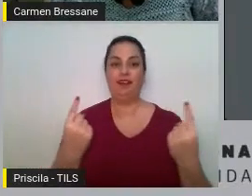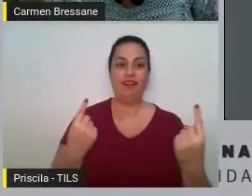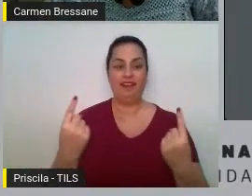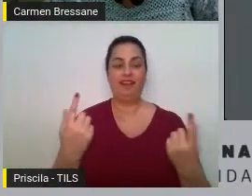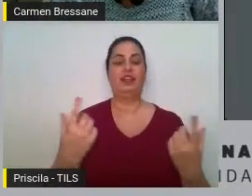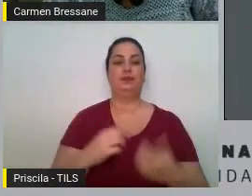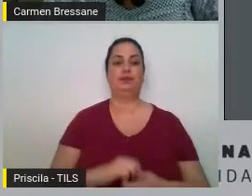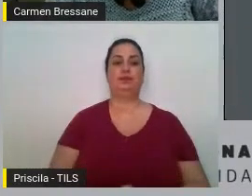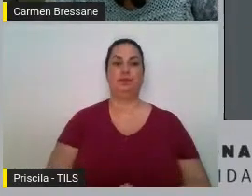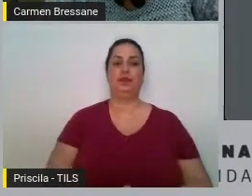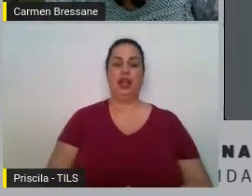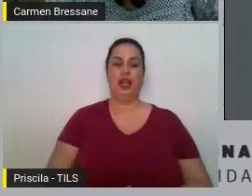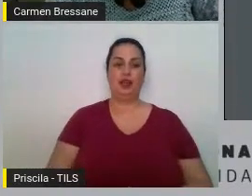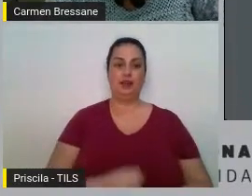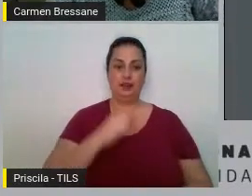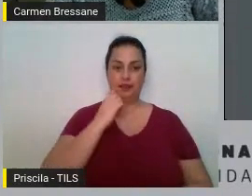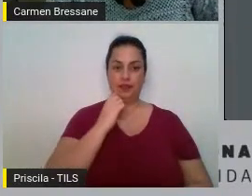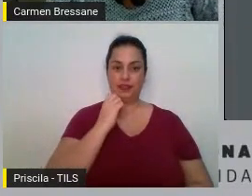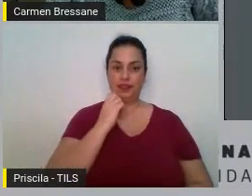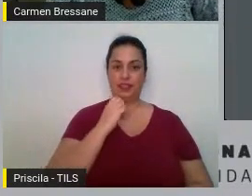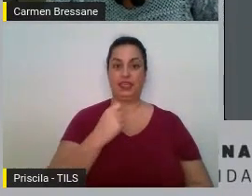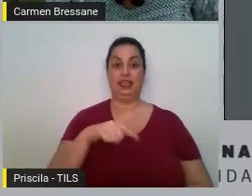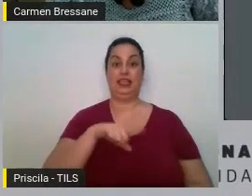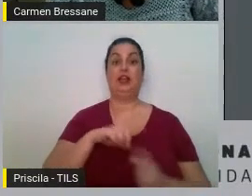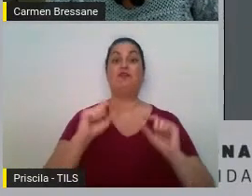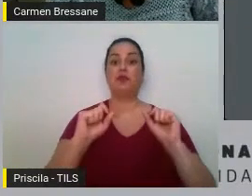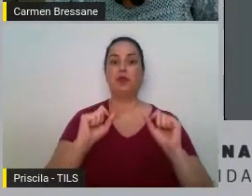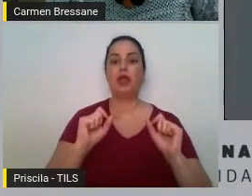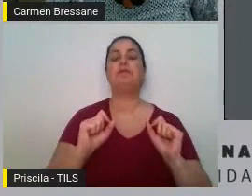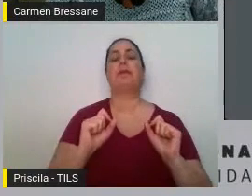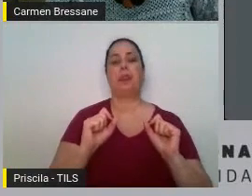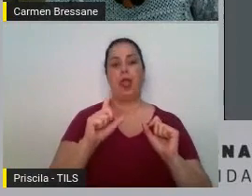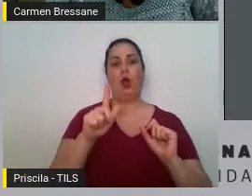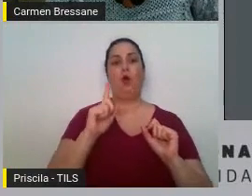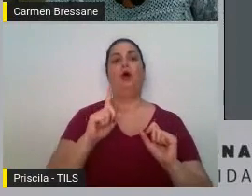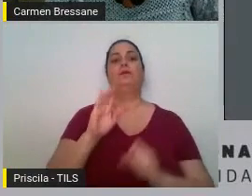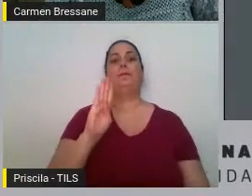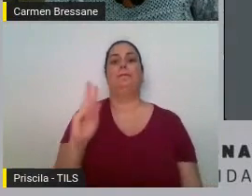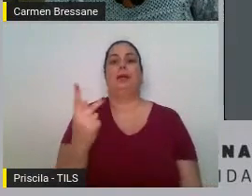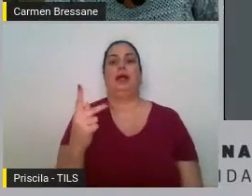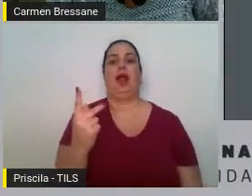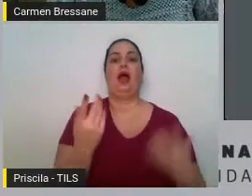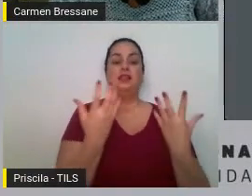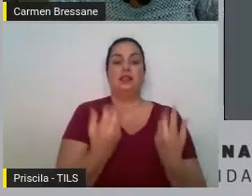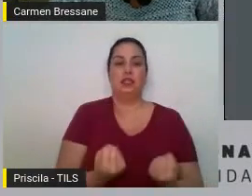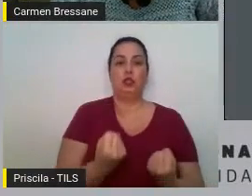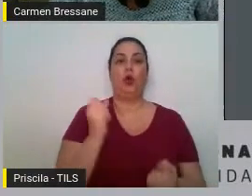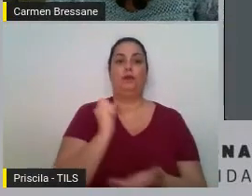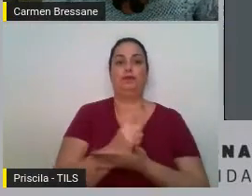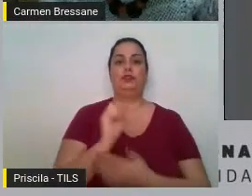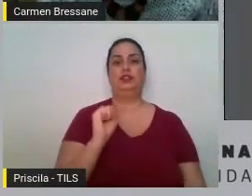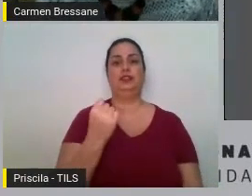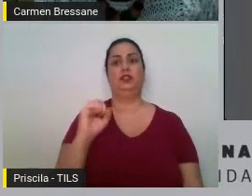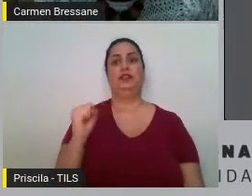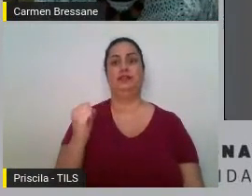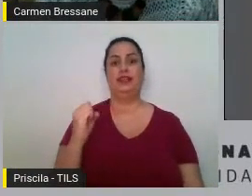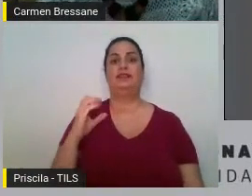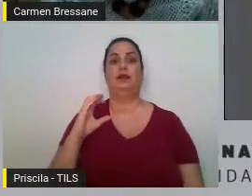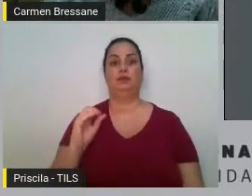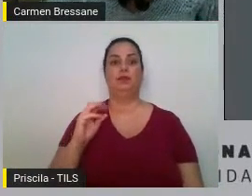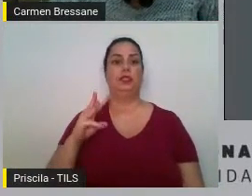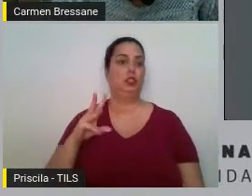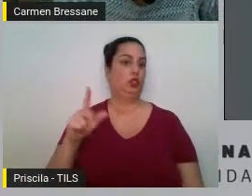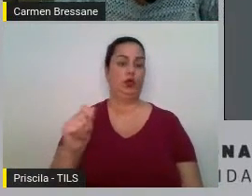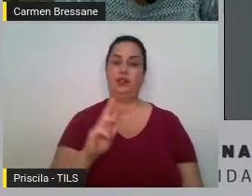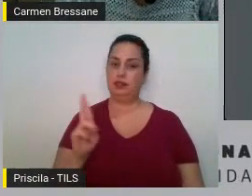município com garantia de 880 milhões de reais mais atualização monetária e mais